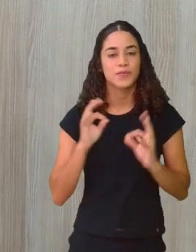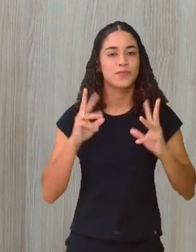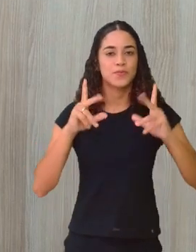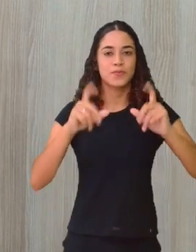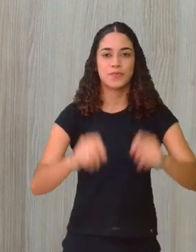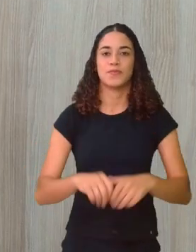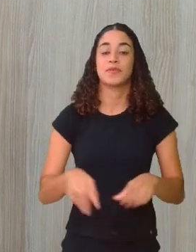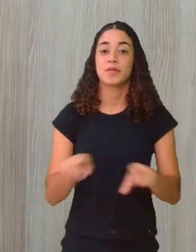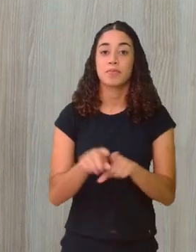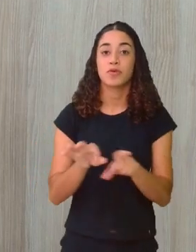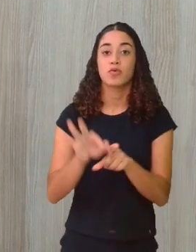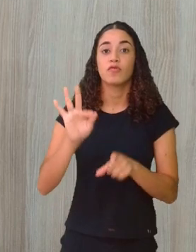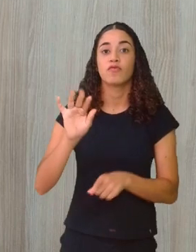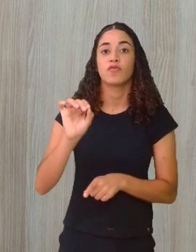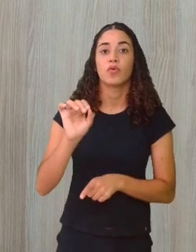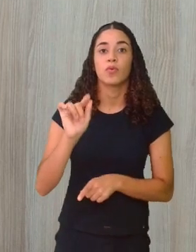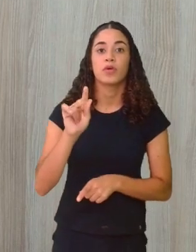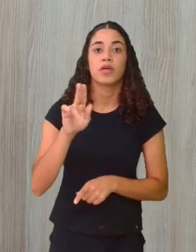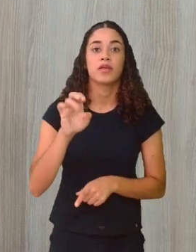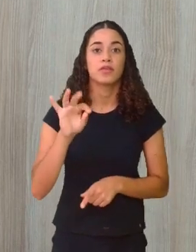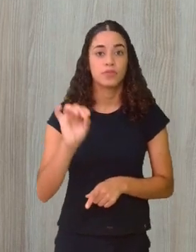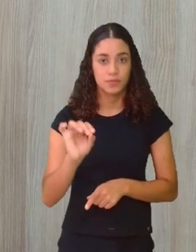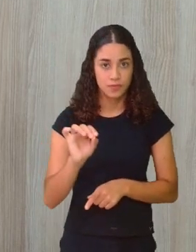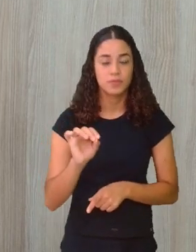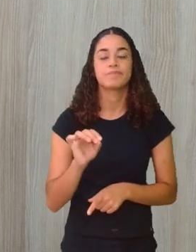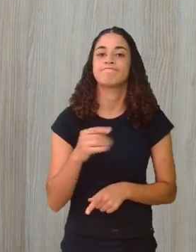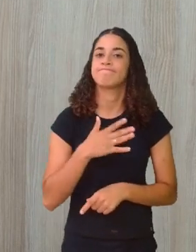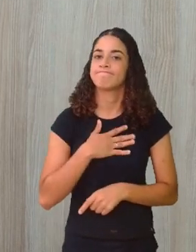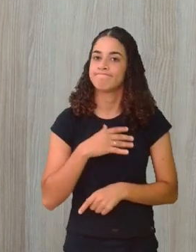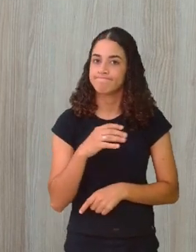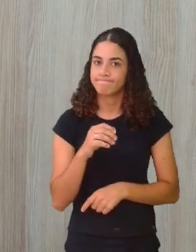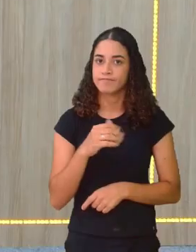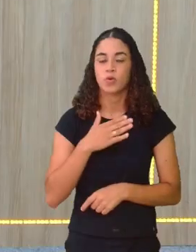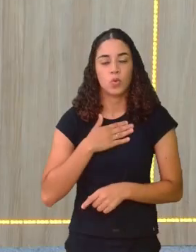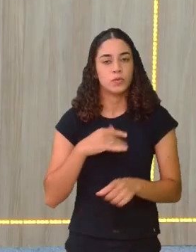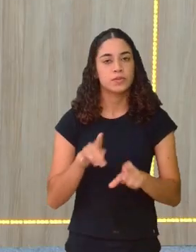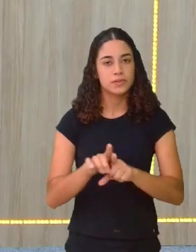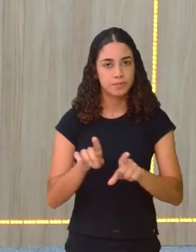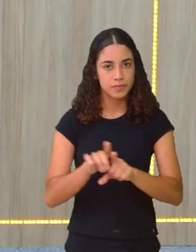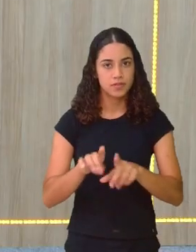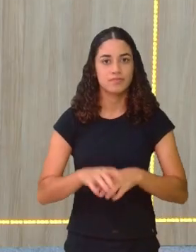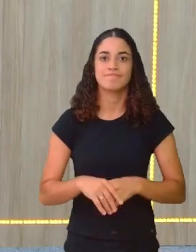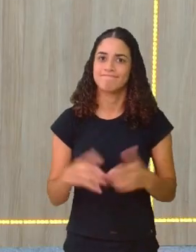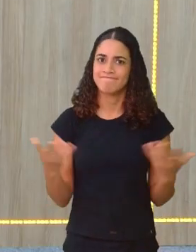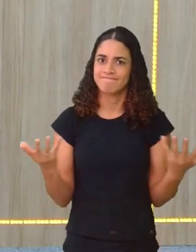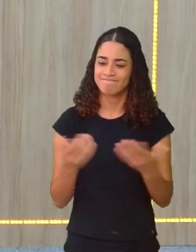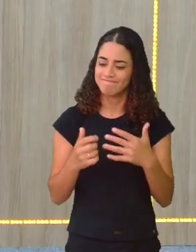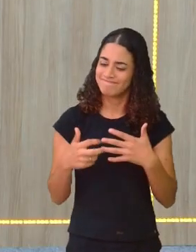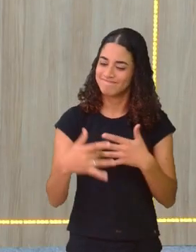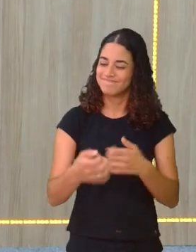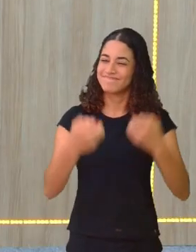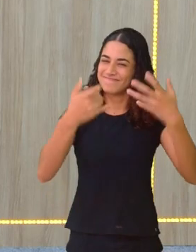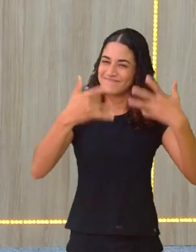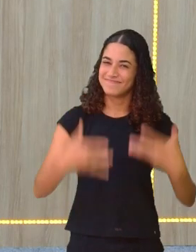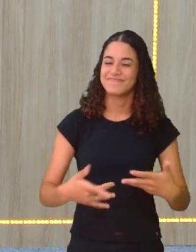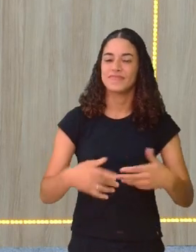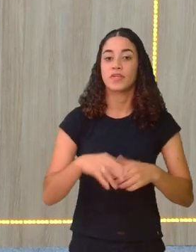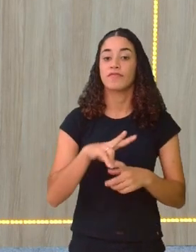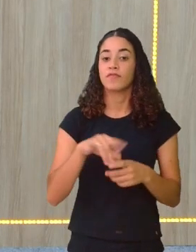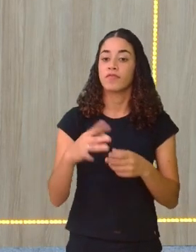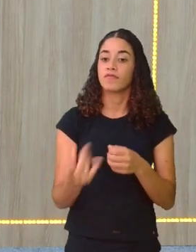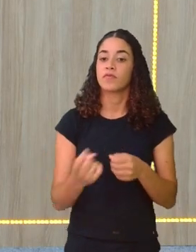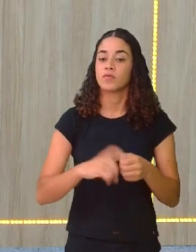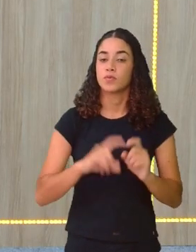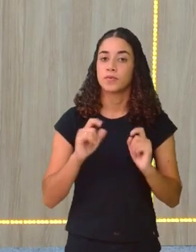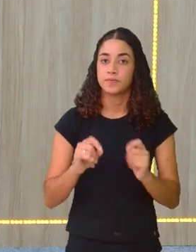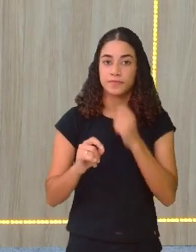os folguedos do ciclo natalino. Maravilhoso. A gente vai falar hoje sobre isso, né? A gente vai retomar um pouquinho.